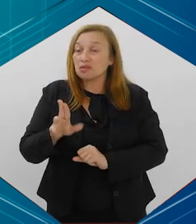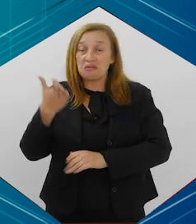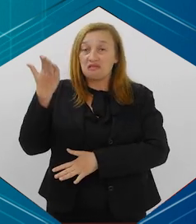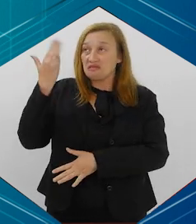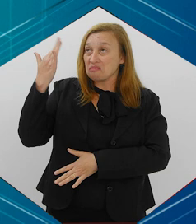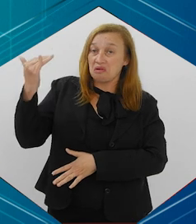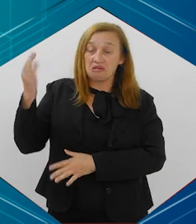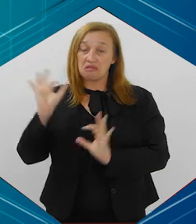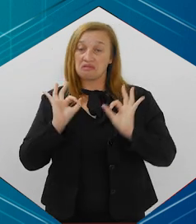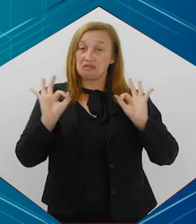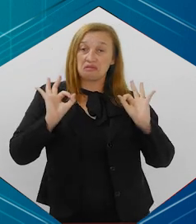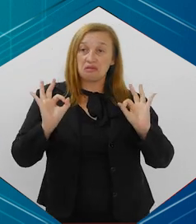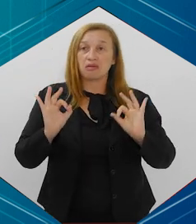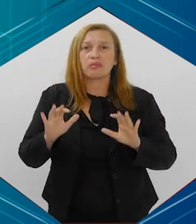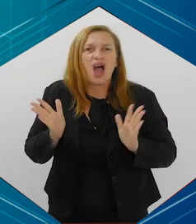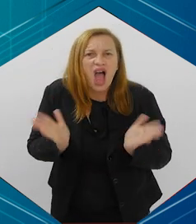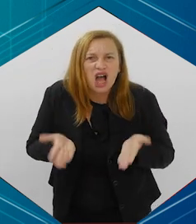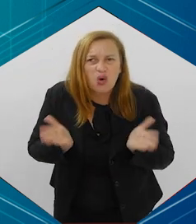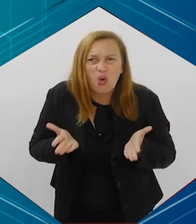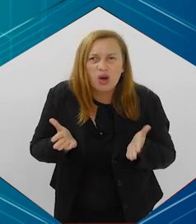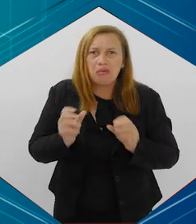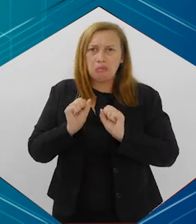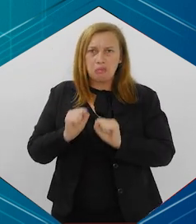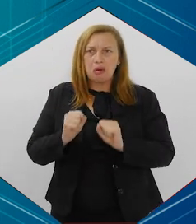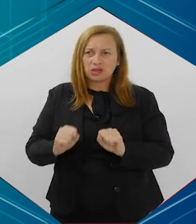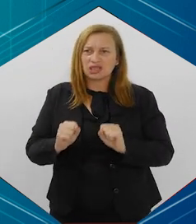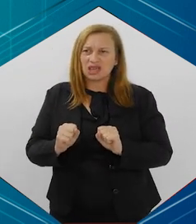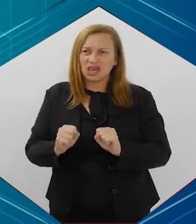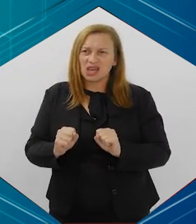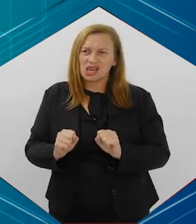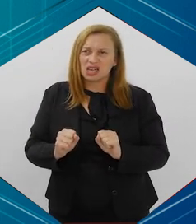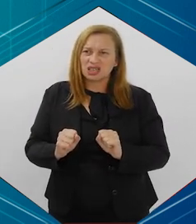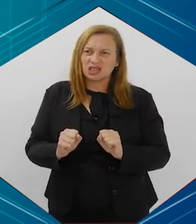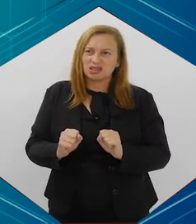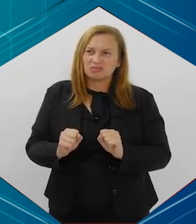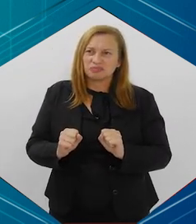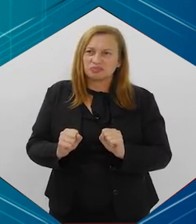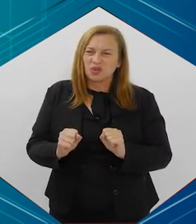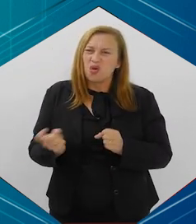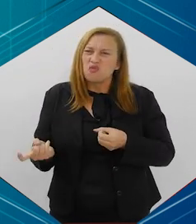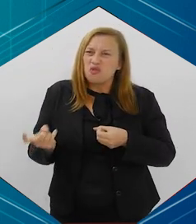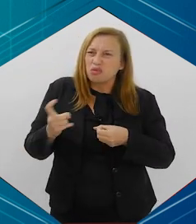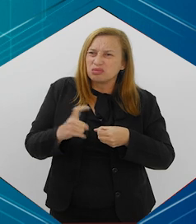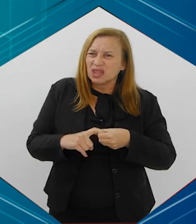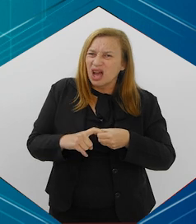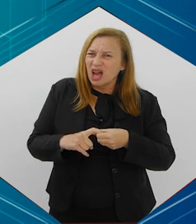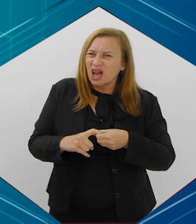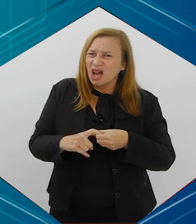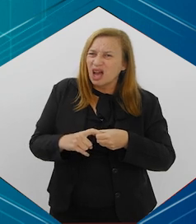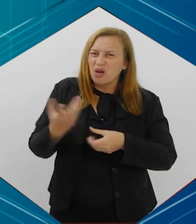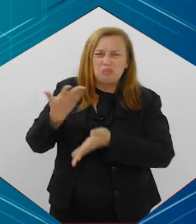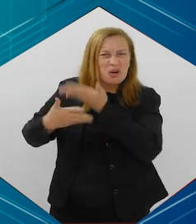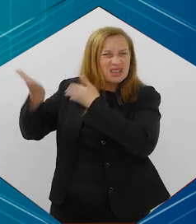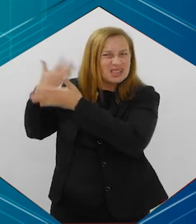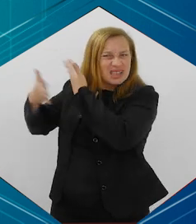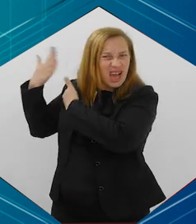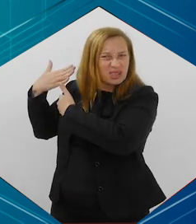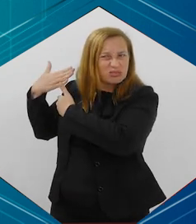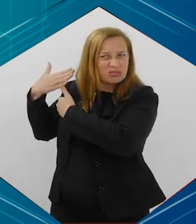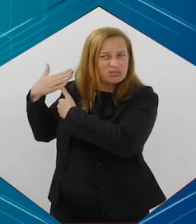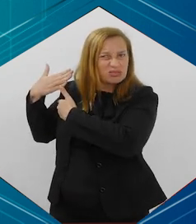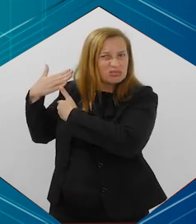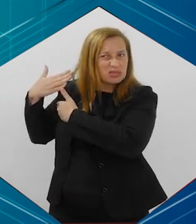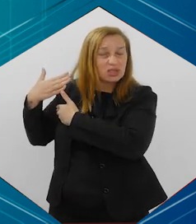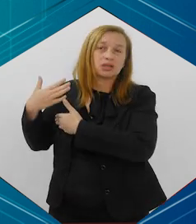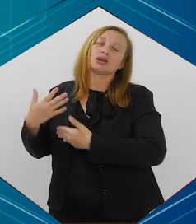de sucesso. E agora, a gente poder voltar aos tempos anteriores